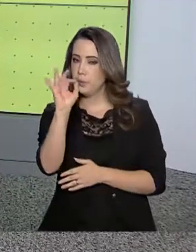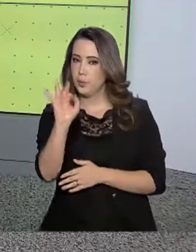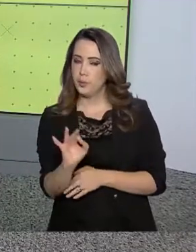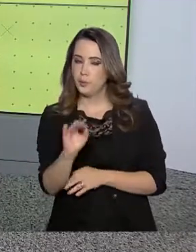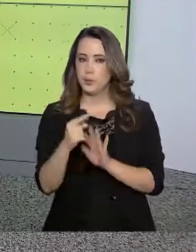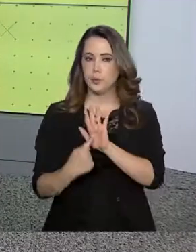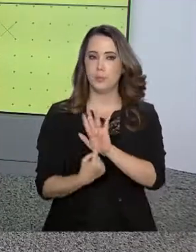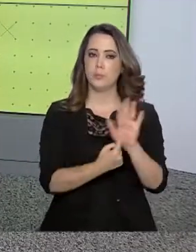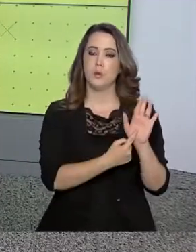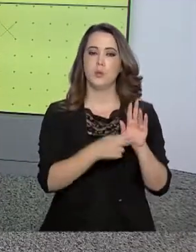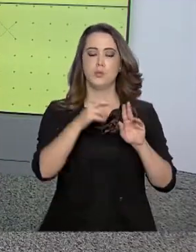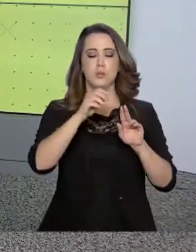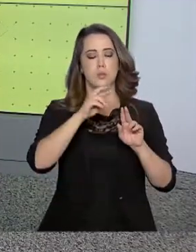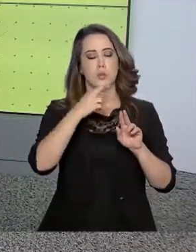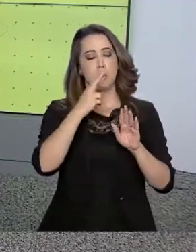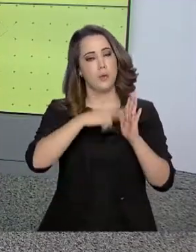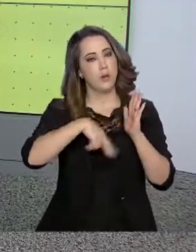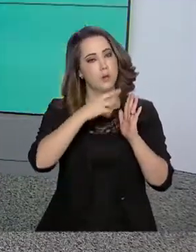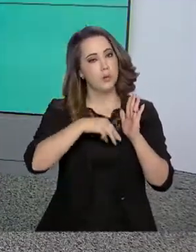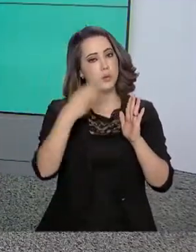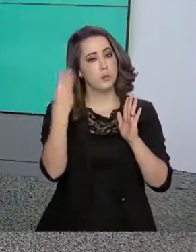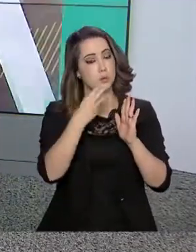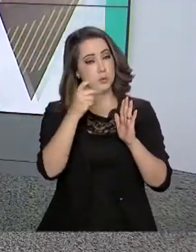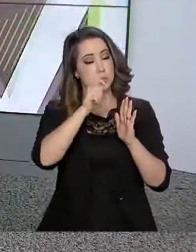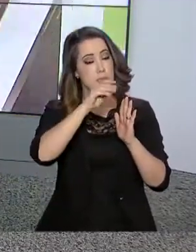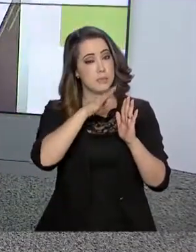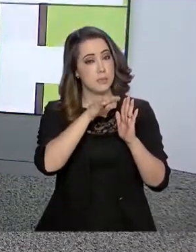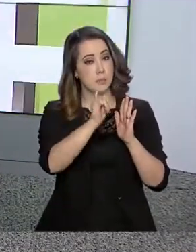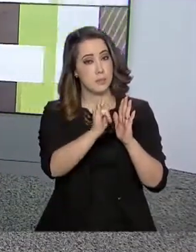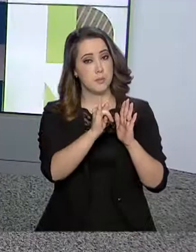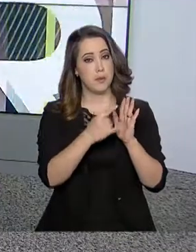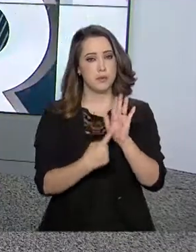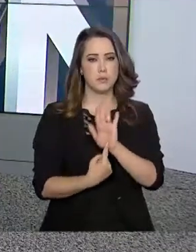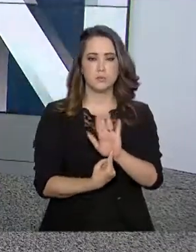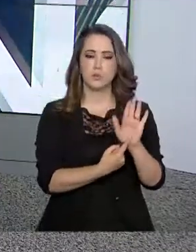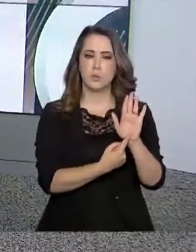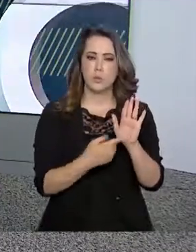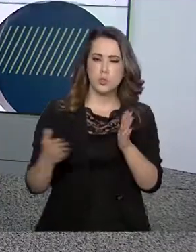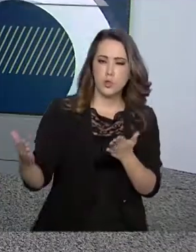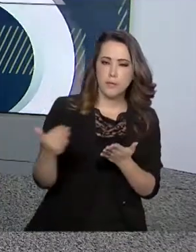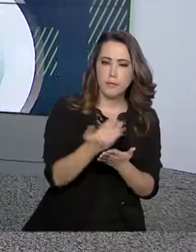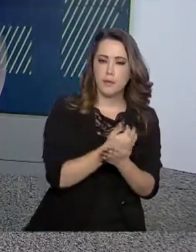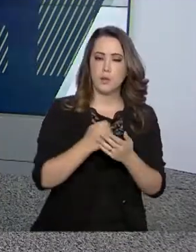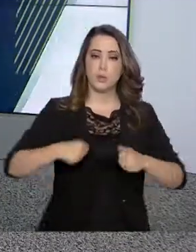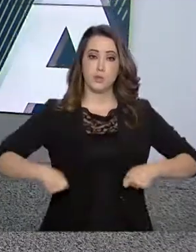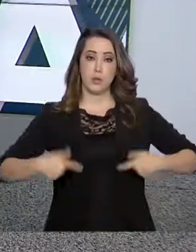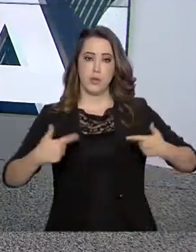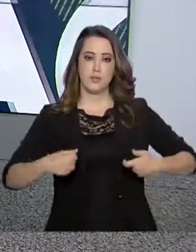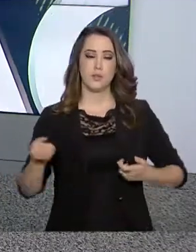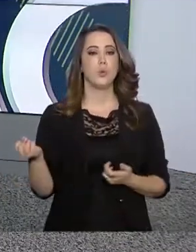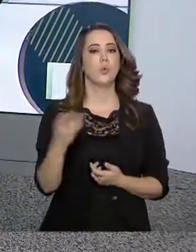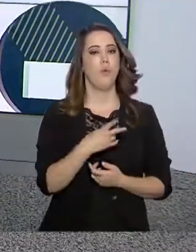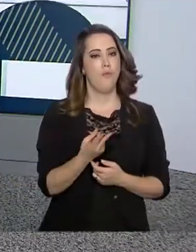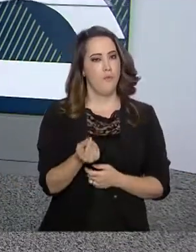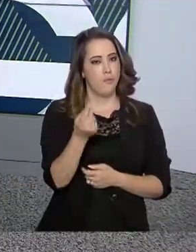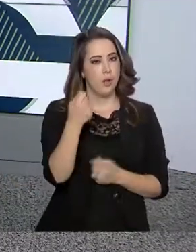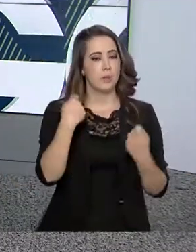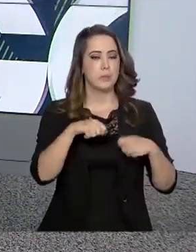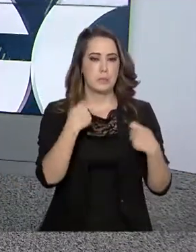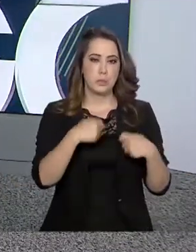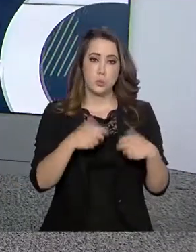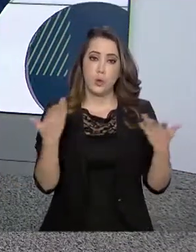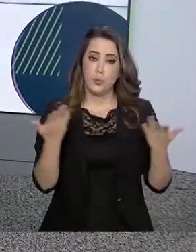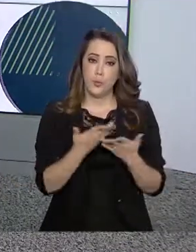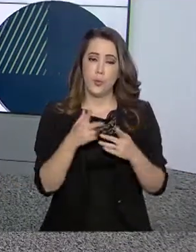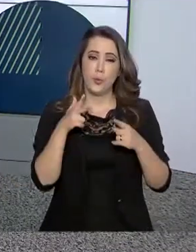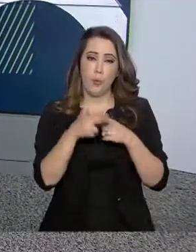do terceiro bimestre de avaliação de receitas e despesas, divulgado agora há pouco. O novo valor provocou a necessidade de um novo